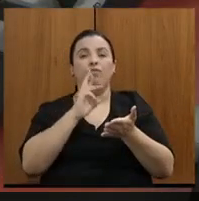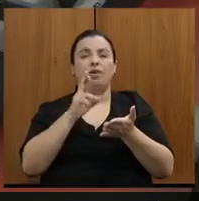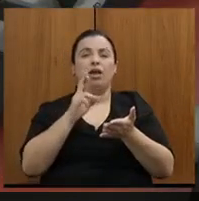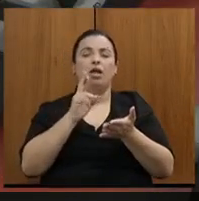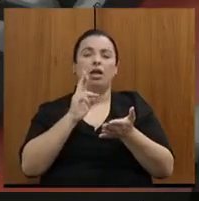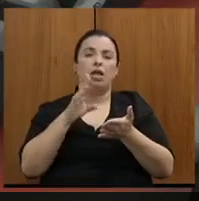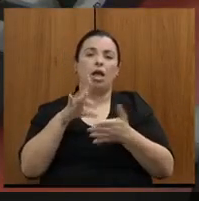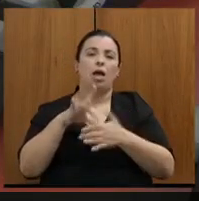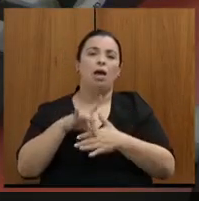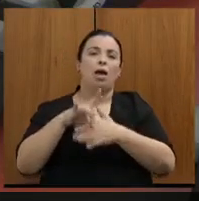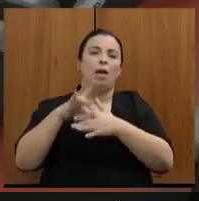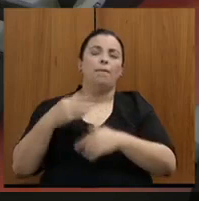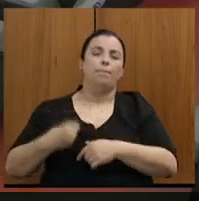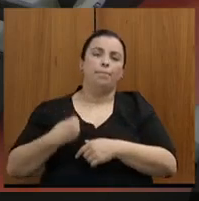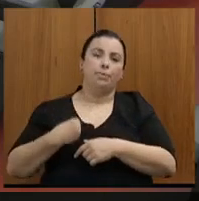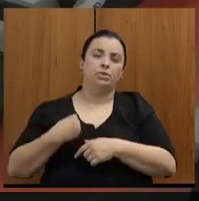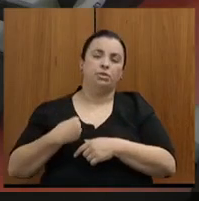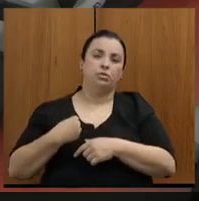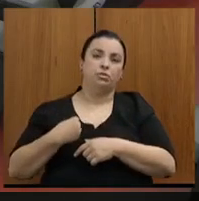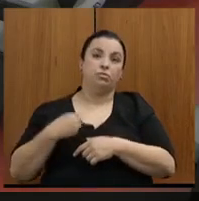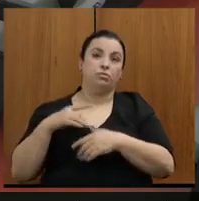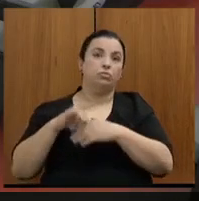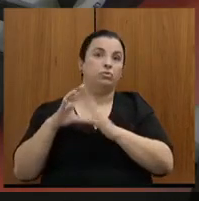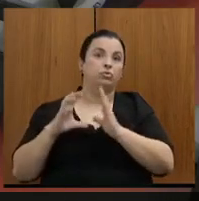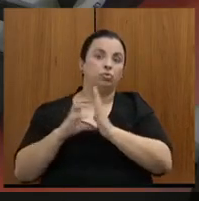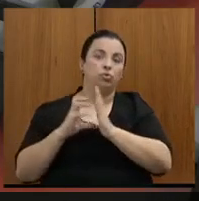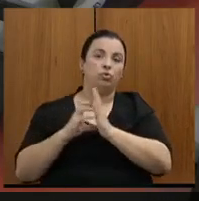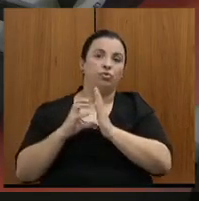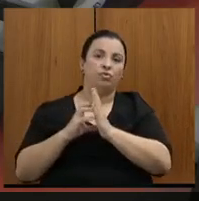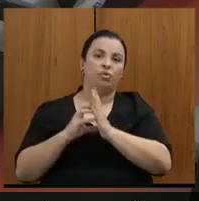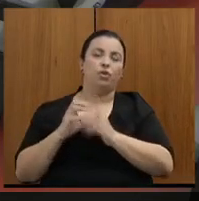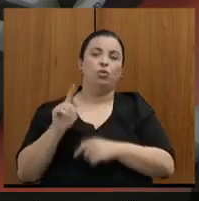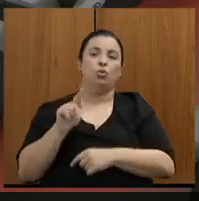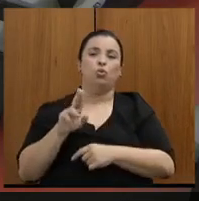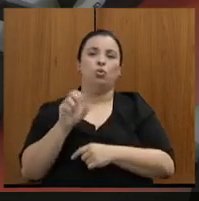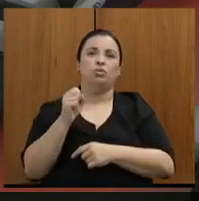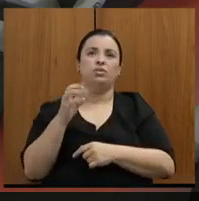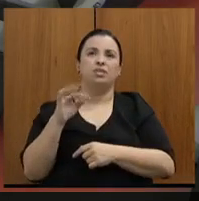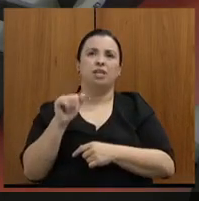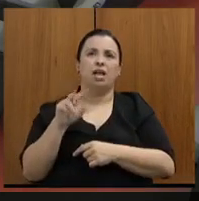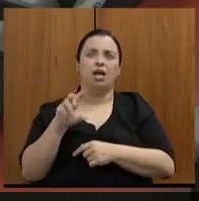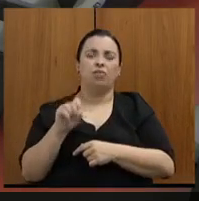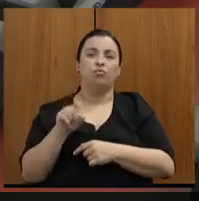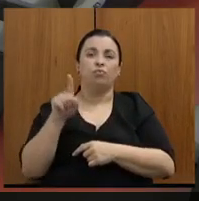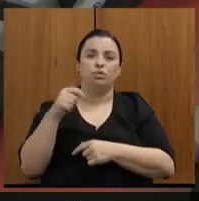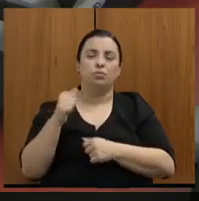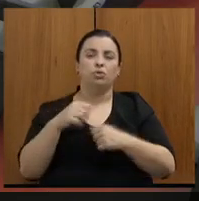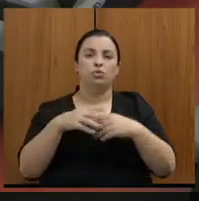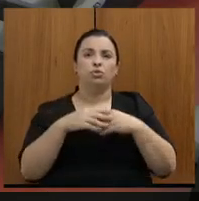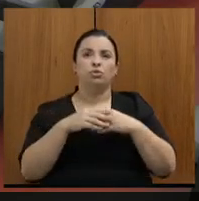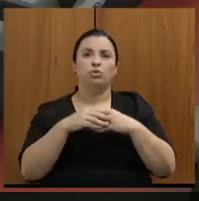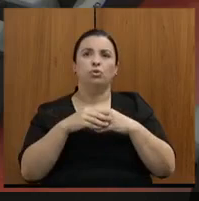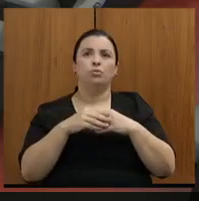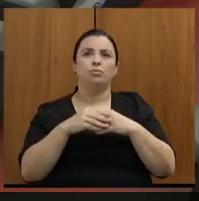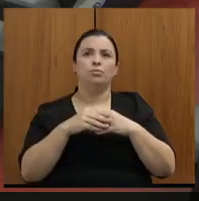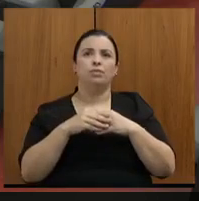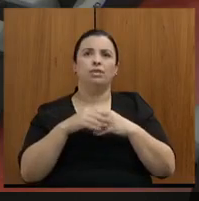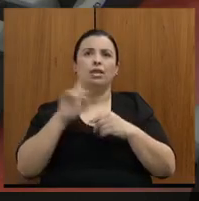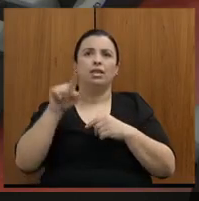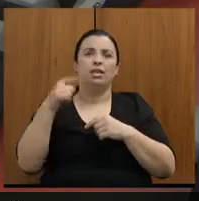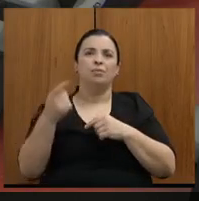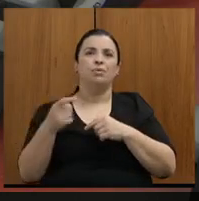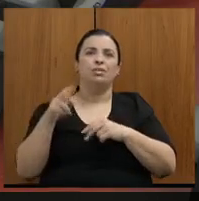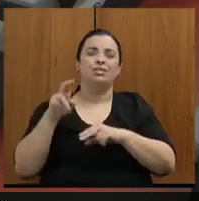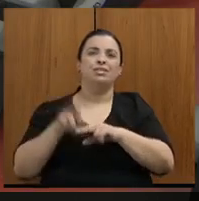Gustavo Aladares, convidando sua excelência para cumprimentar o secretário primeiro, e depois sentar à mesa